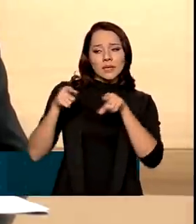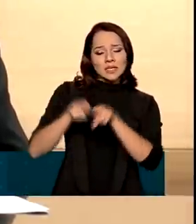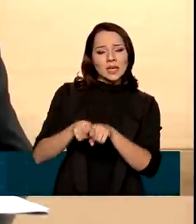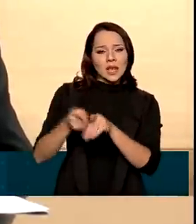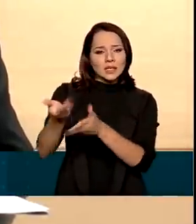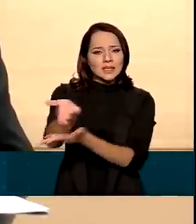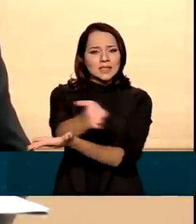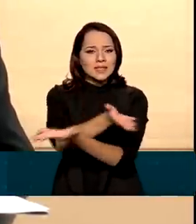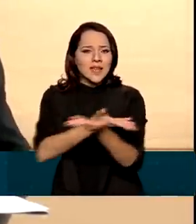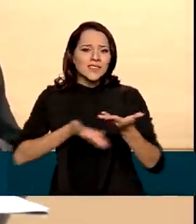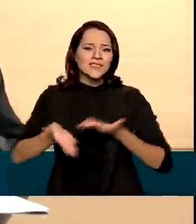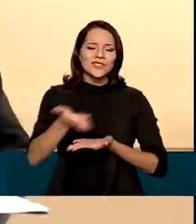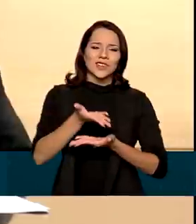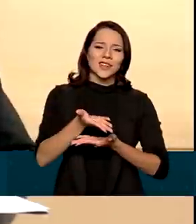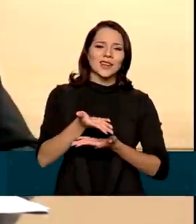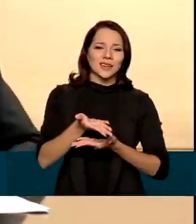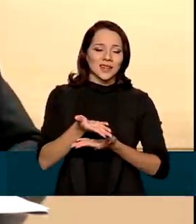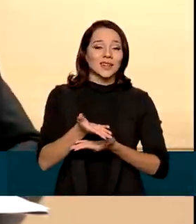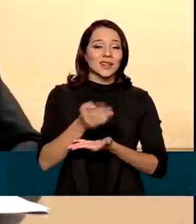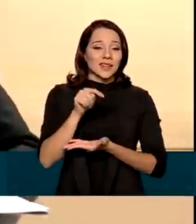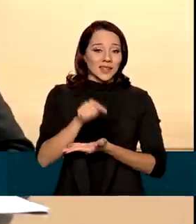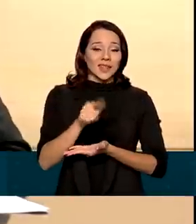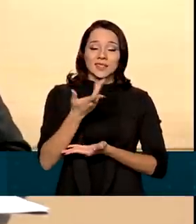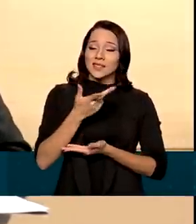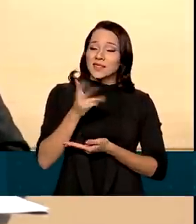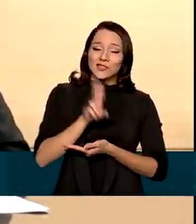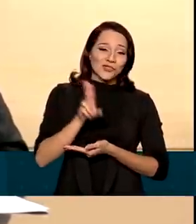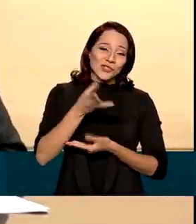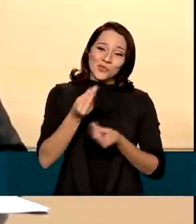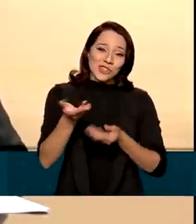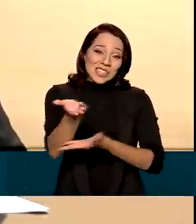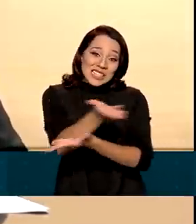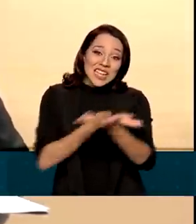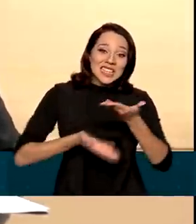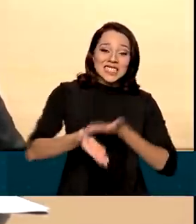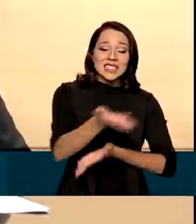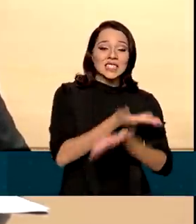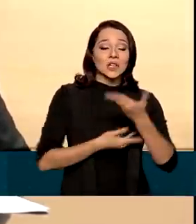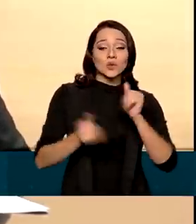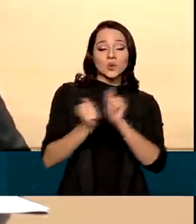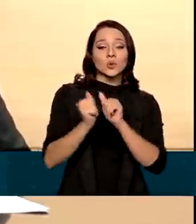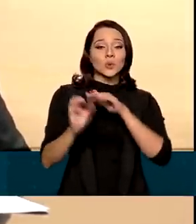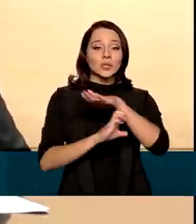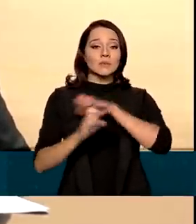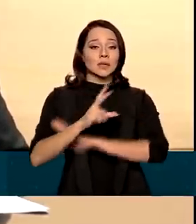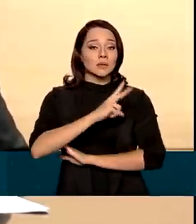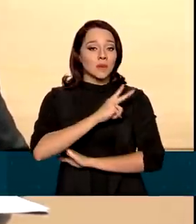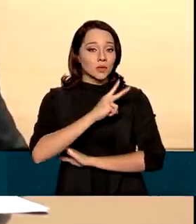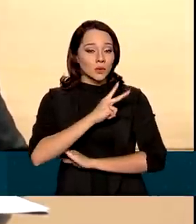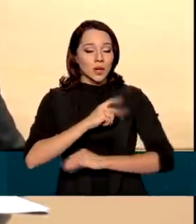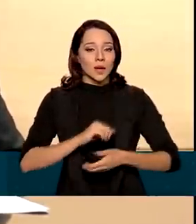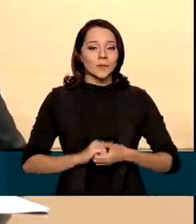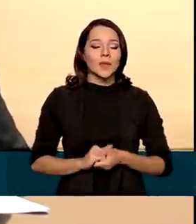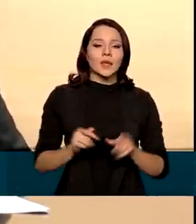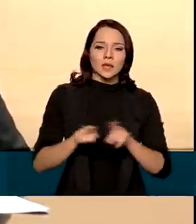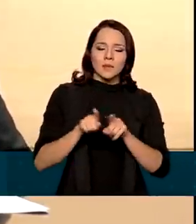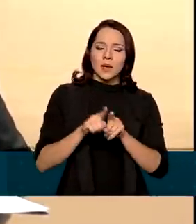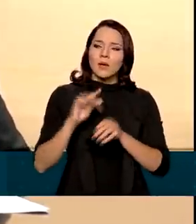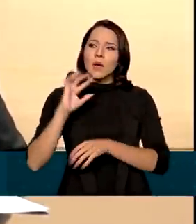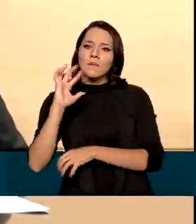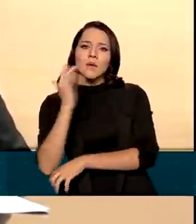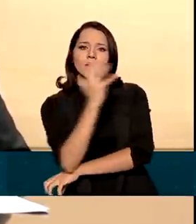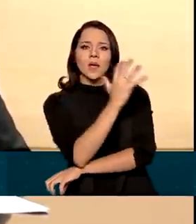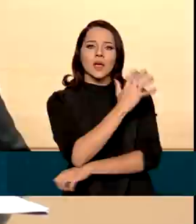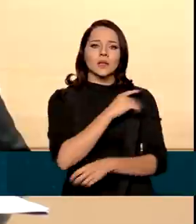sinergia, que é uma palavra tão utilizada aqui pela nossa consultora, com a iniciativa privada, com o meio ambiente,